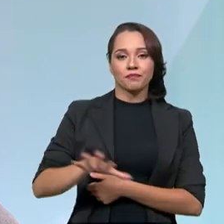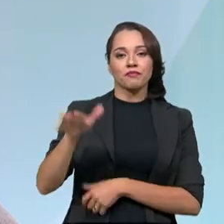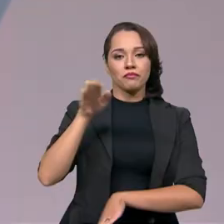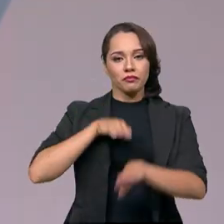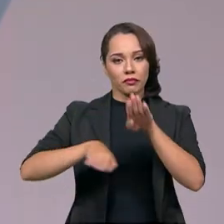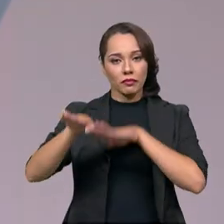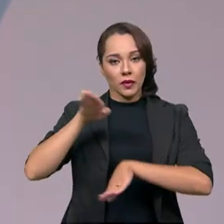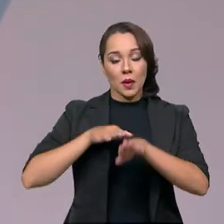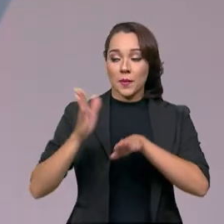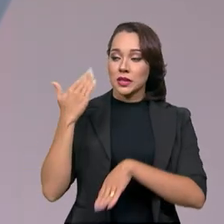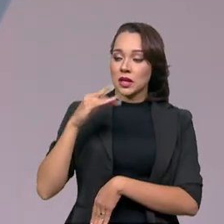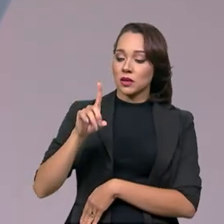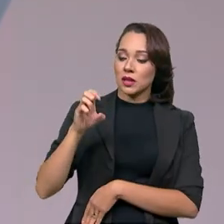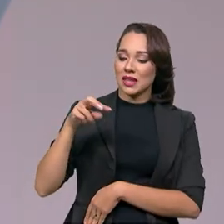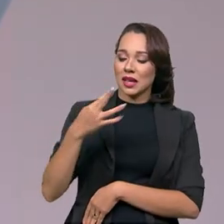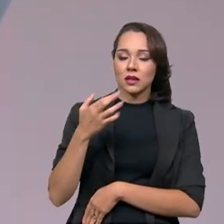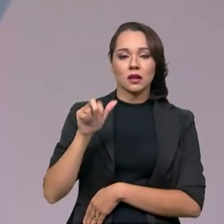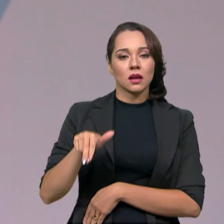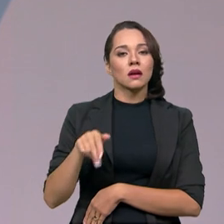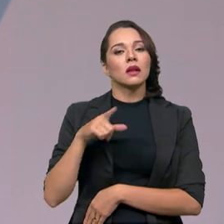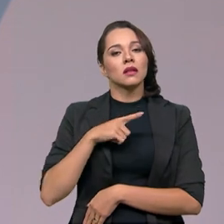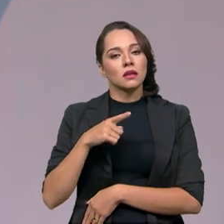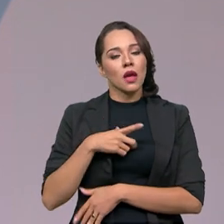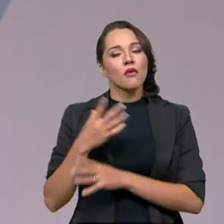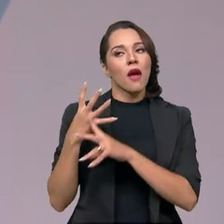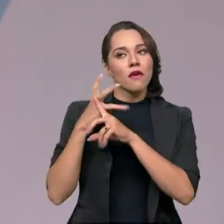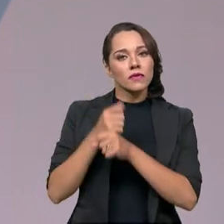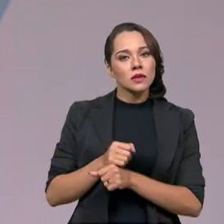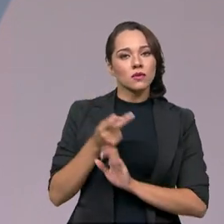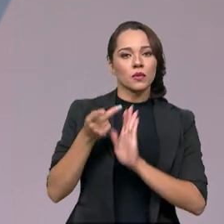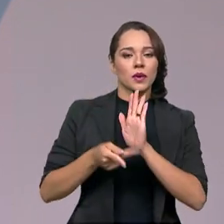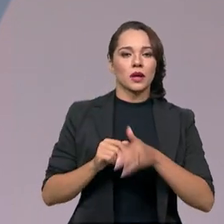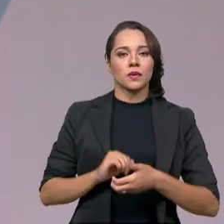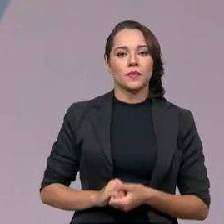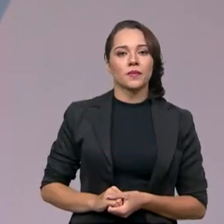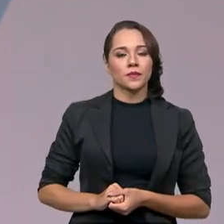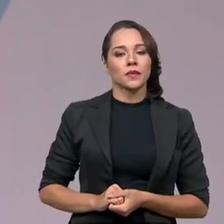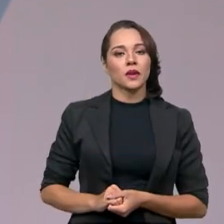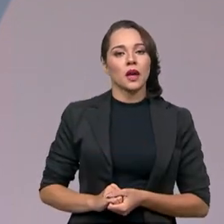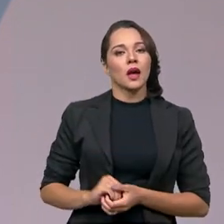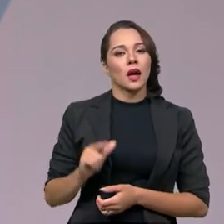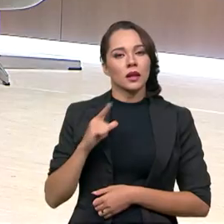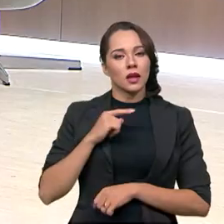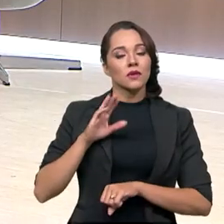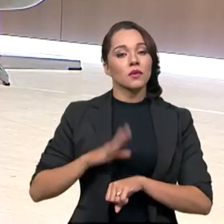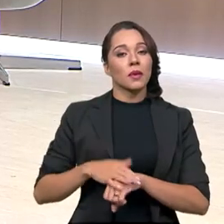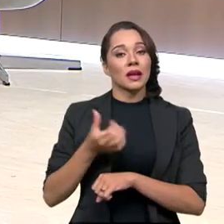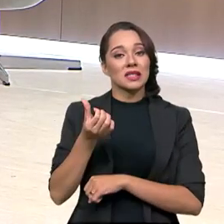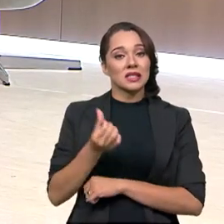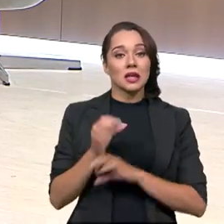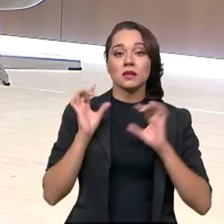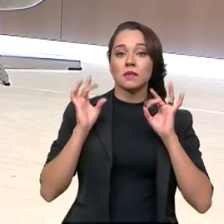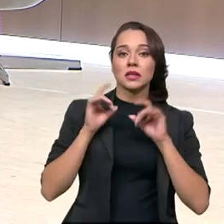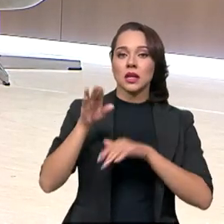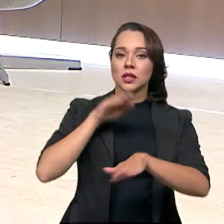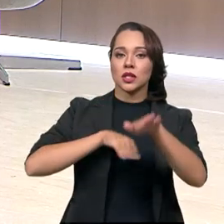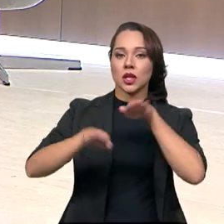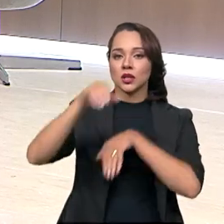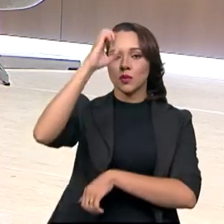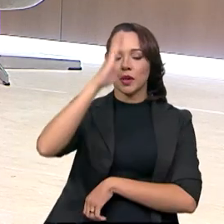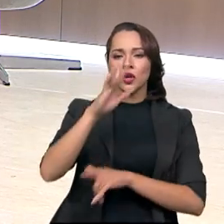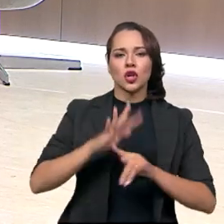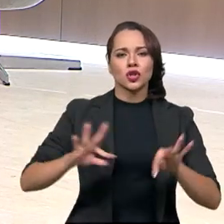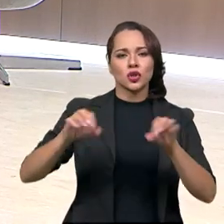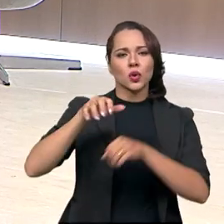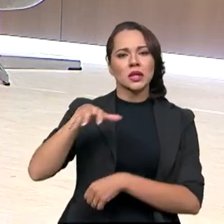ainda era o DENATRAN, propôs exatamente uma revisão desse plano. Chamamos mais de 100 especialistas de trânsito no país, de